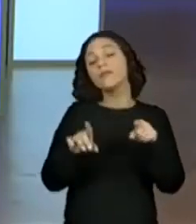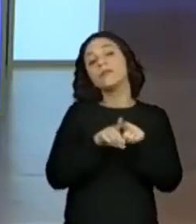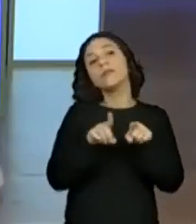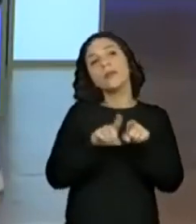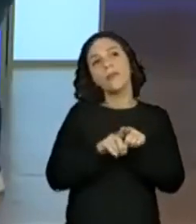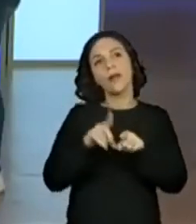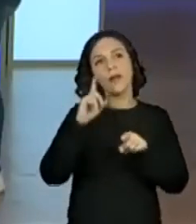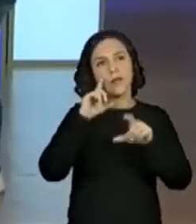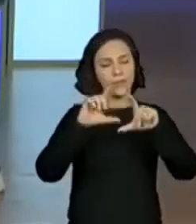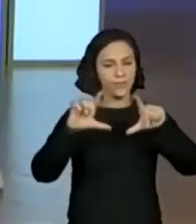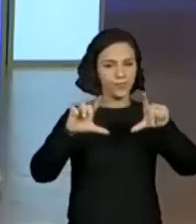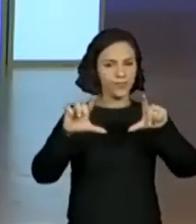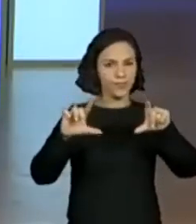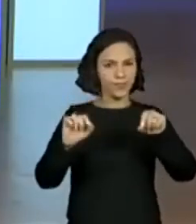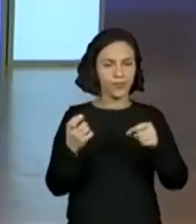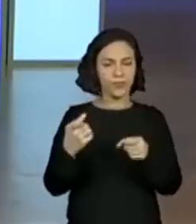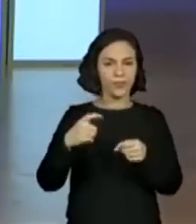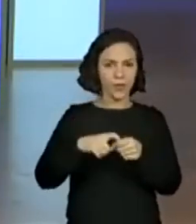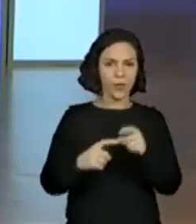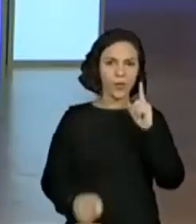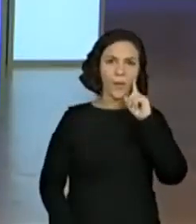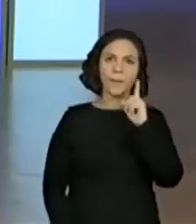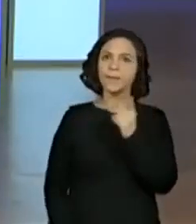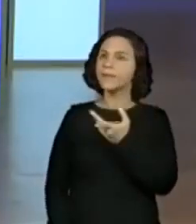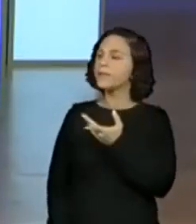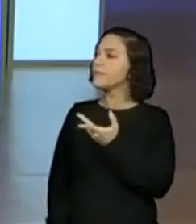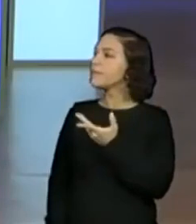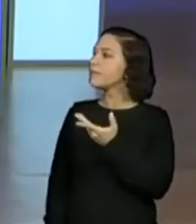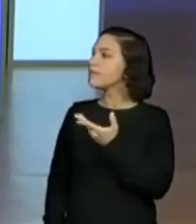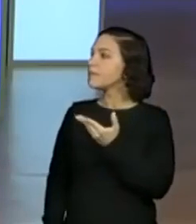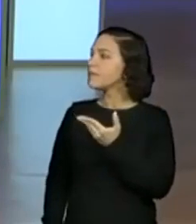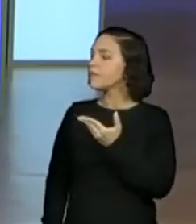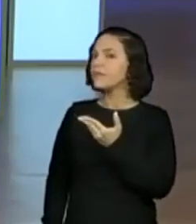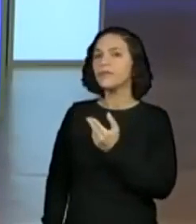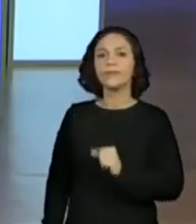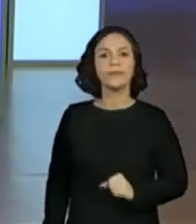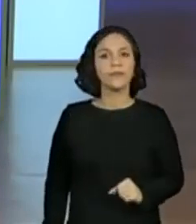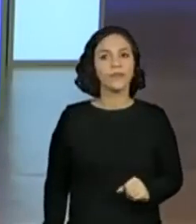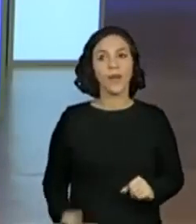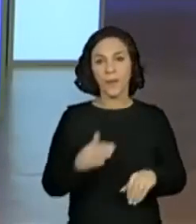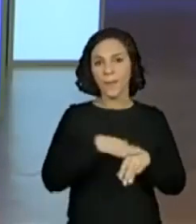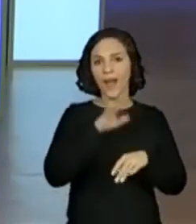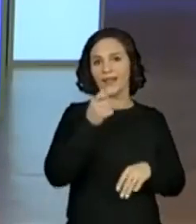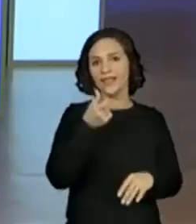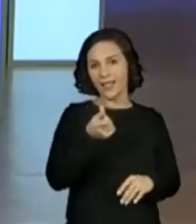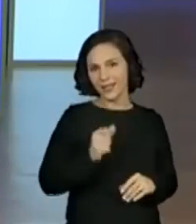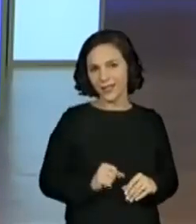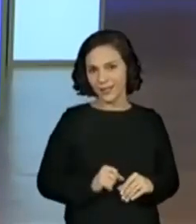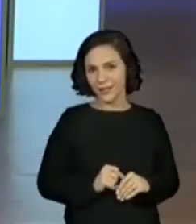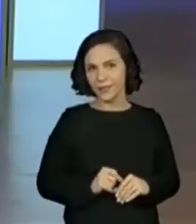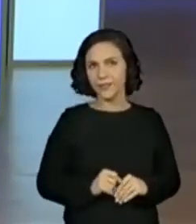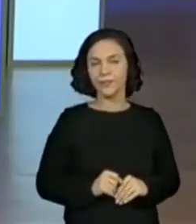está desse lado. Por favor, voltar lá para a gente. Já colocaram ali os seis a mais. Perfeito.